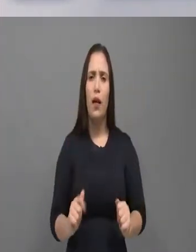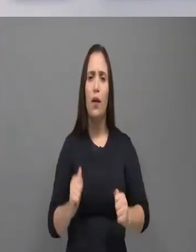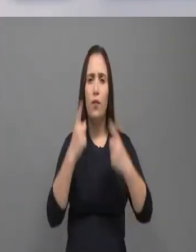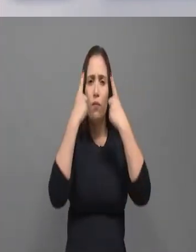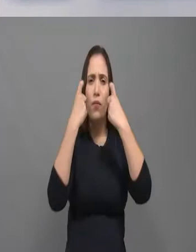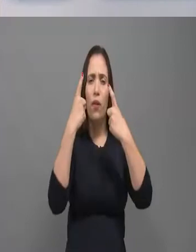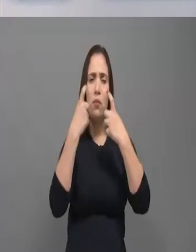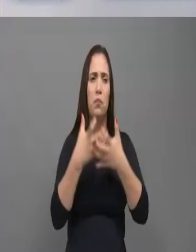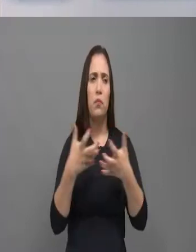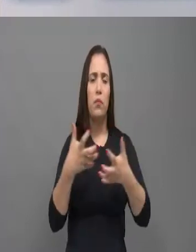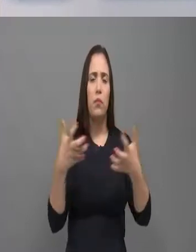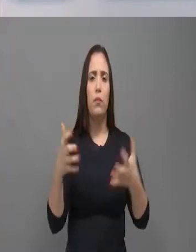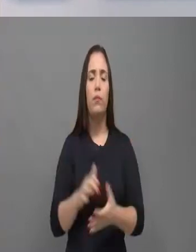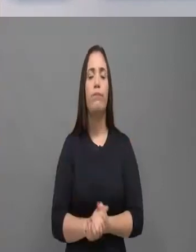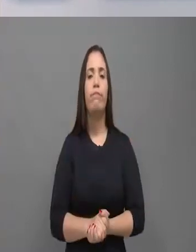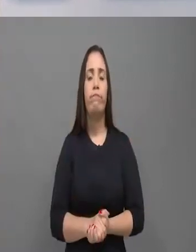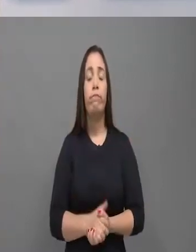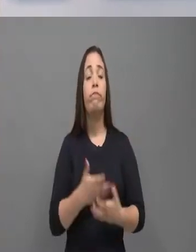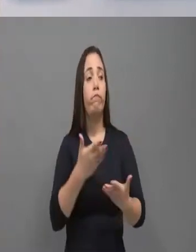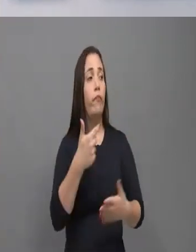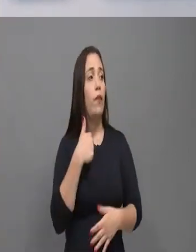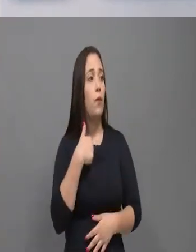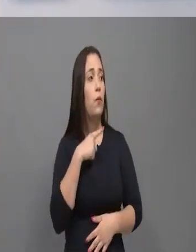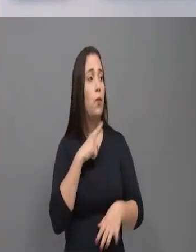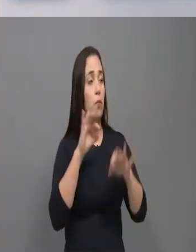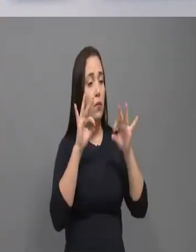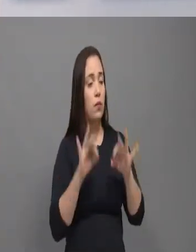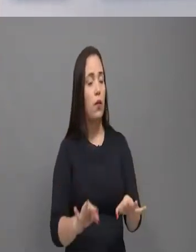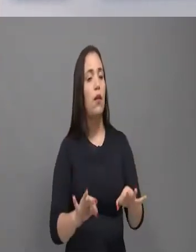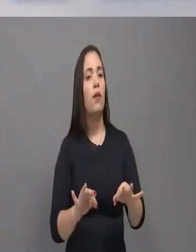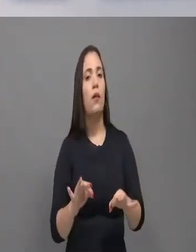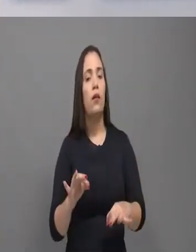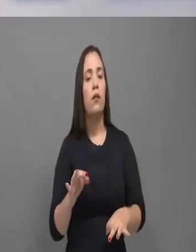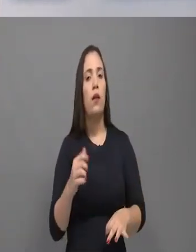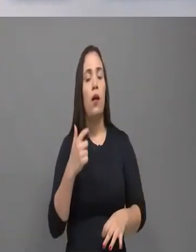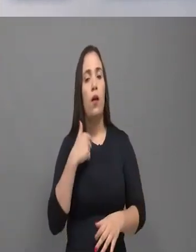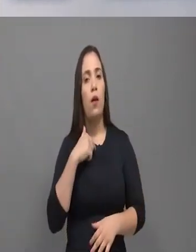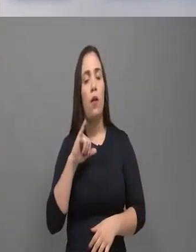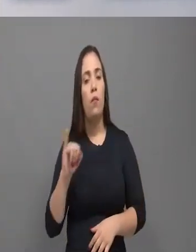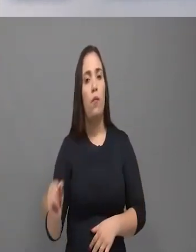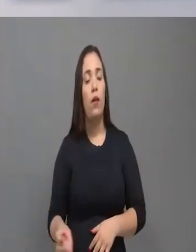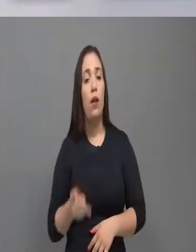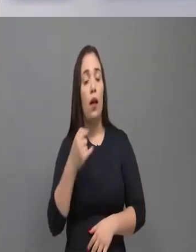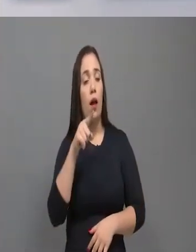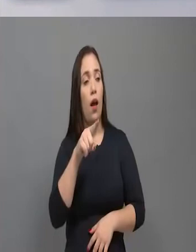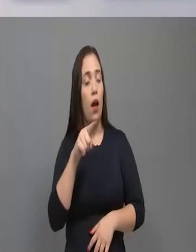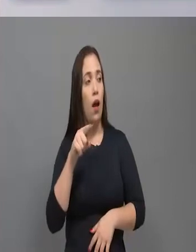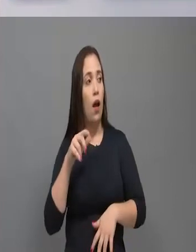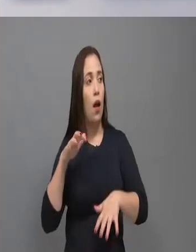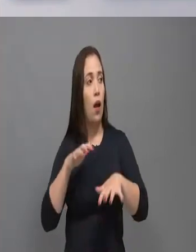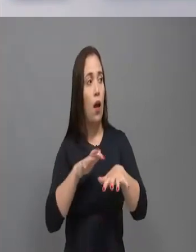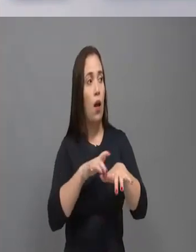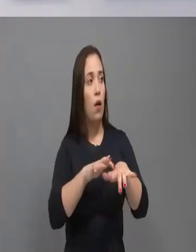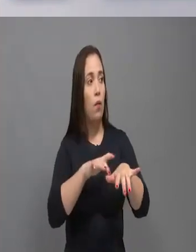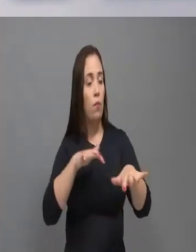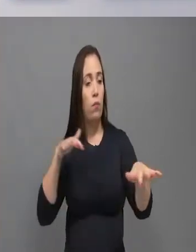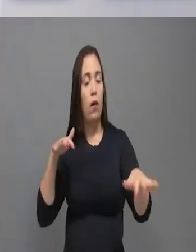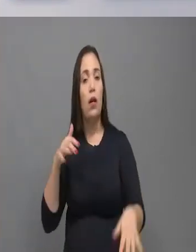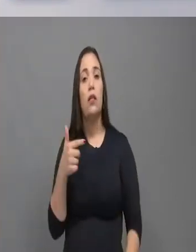maior evento do Brasil. Ah, só parte por Ciro. Por Ciro de Nazaré, que tem mais de 200 anos, né, na Caminhada com Maria.